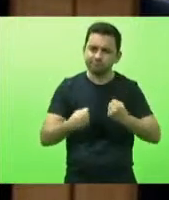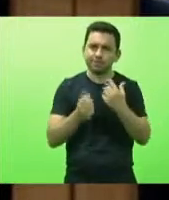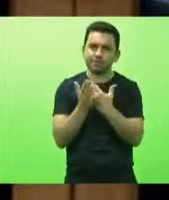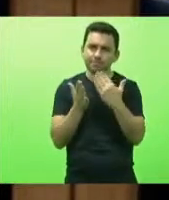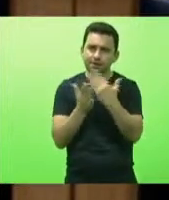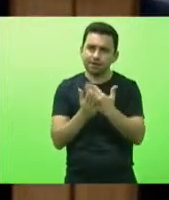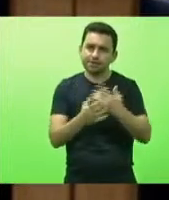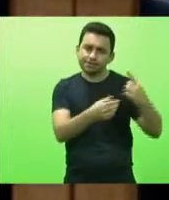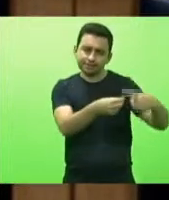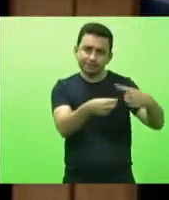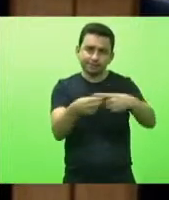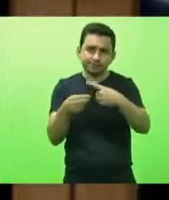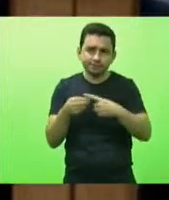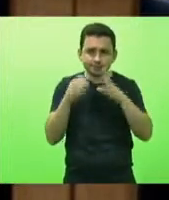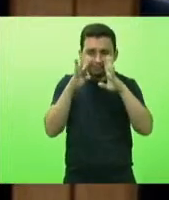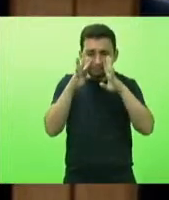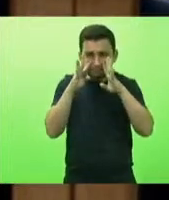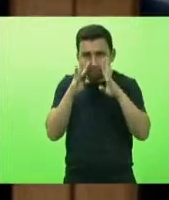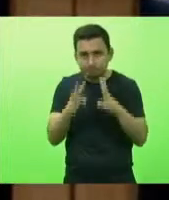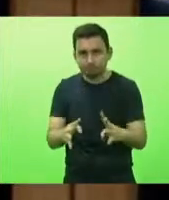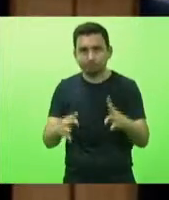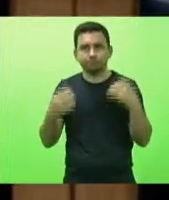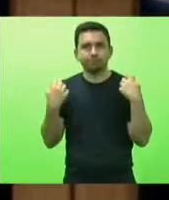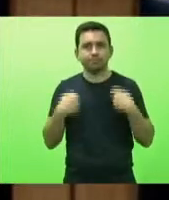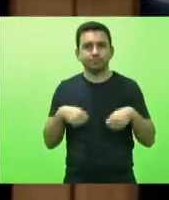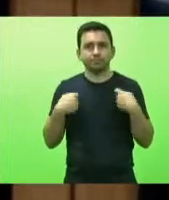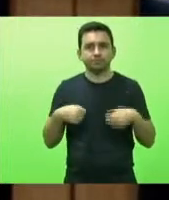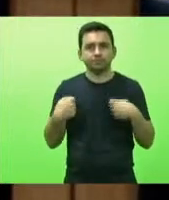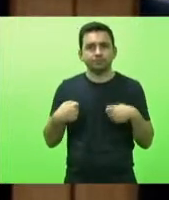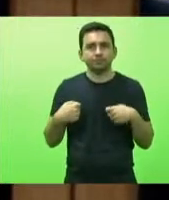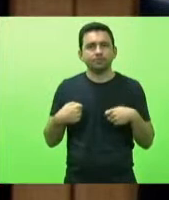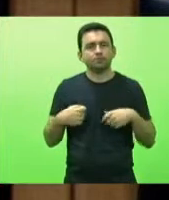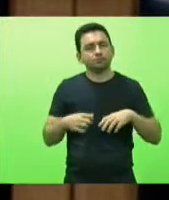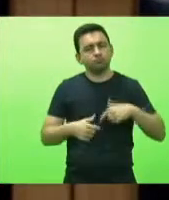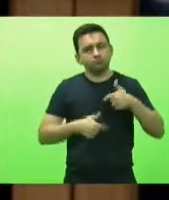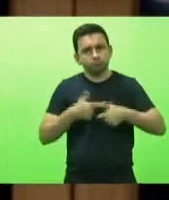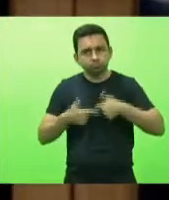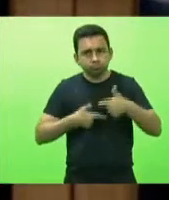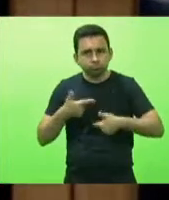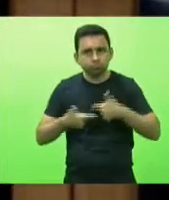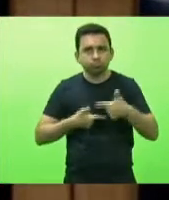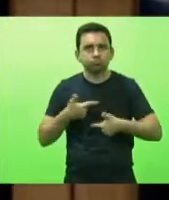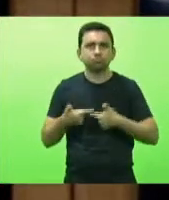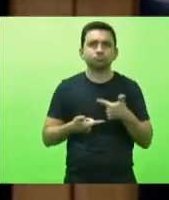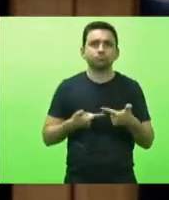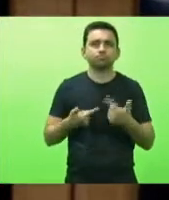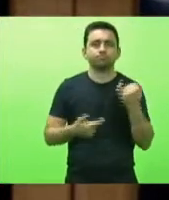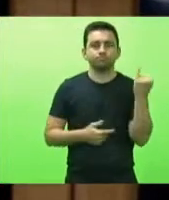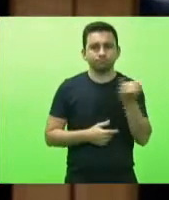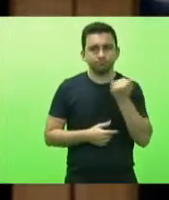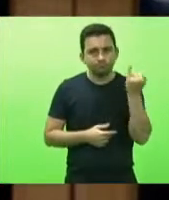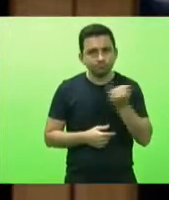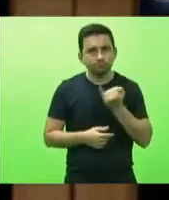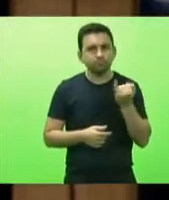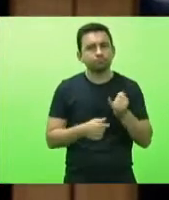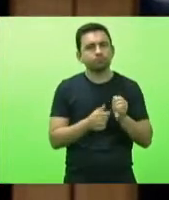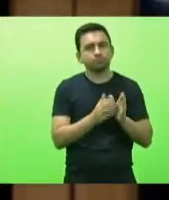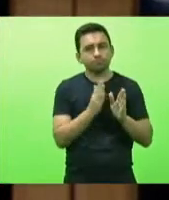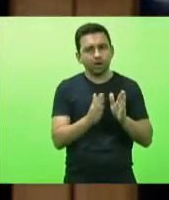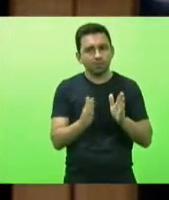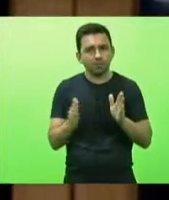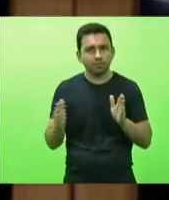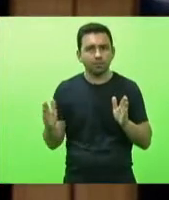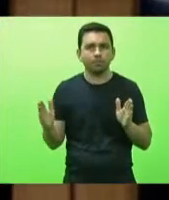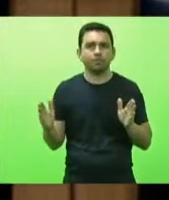municípios tenham a atenção necessária para a operacionalização dessa importante etapa que